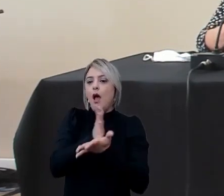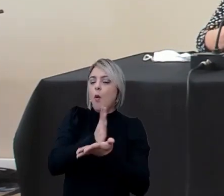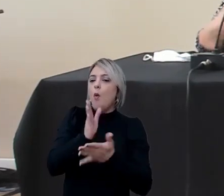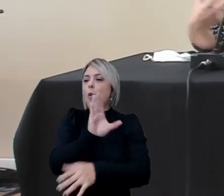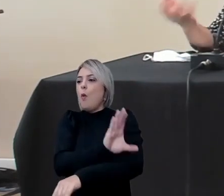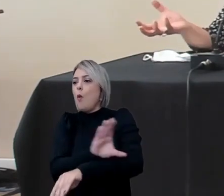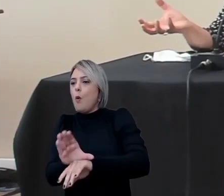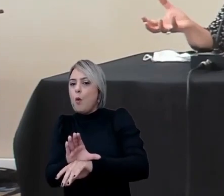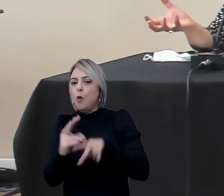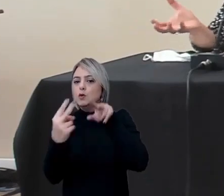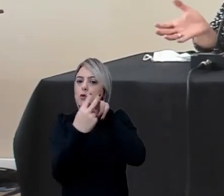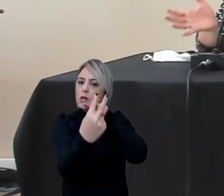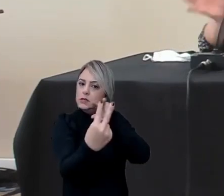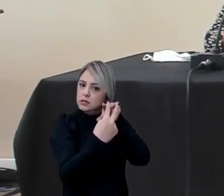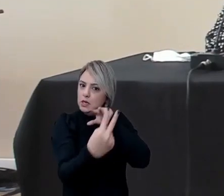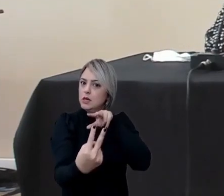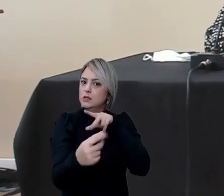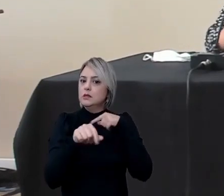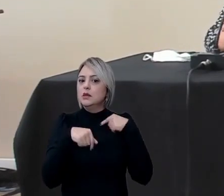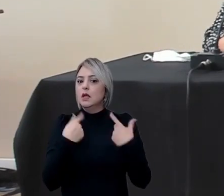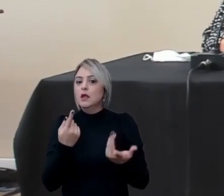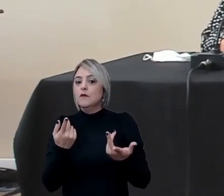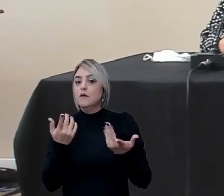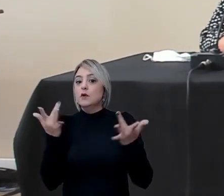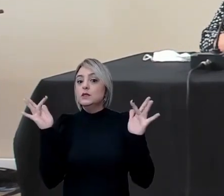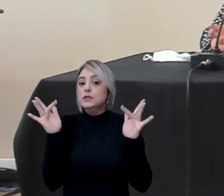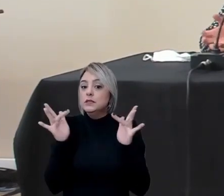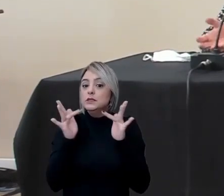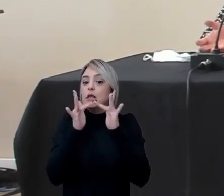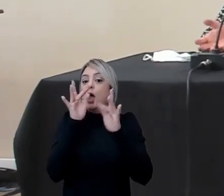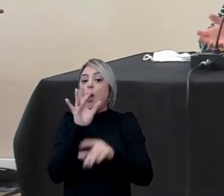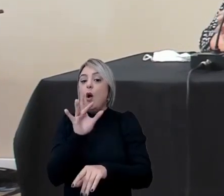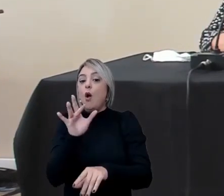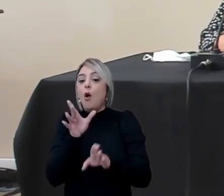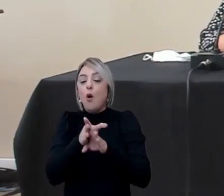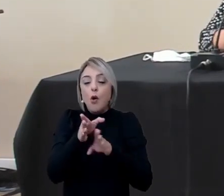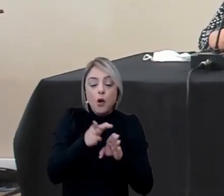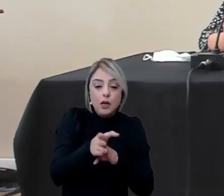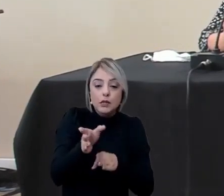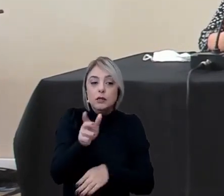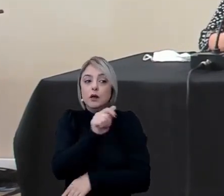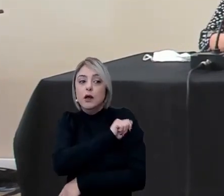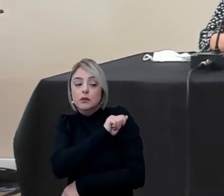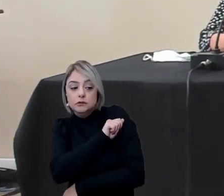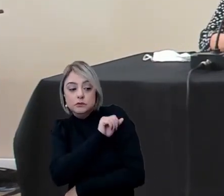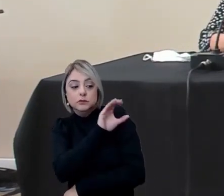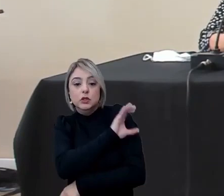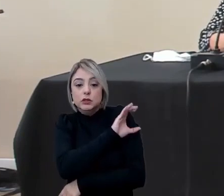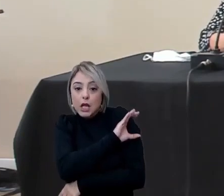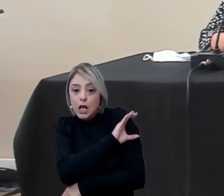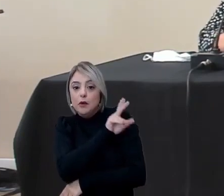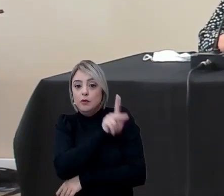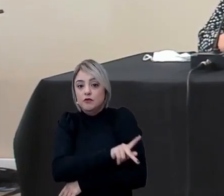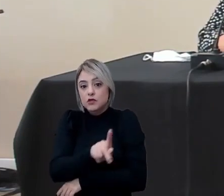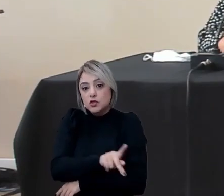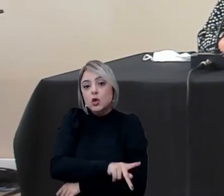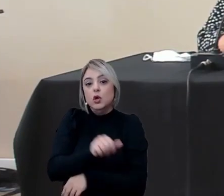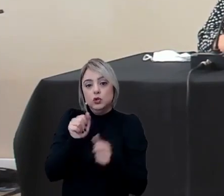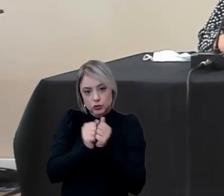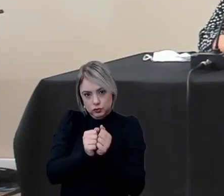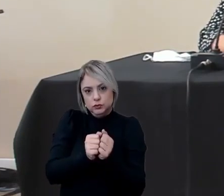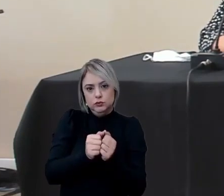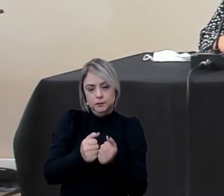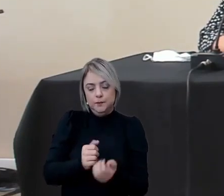curso à distância que fosse pactuado entre orientador e orientando ou entre o coordenador do curso e o